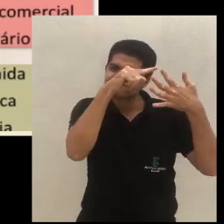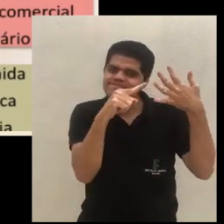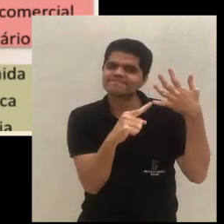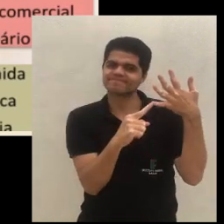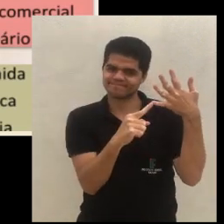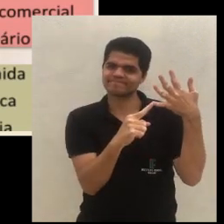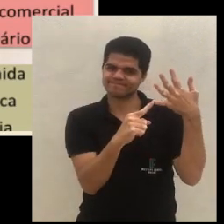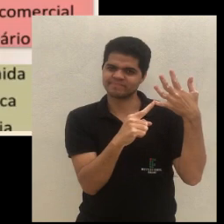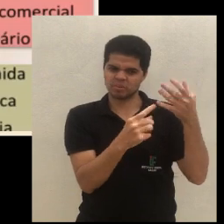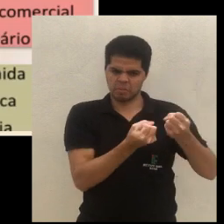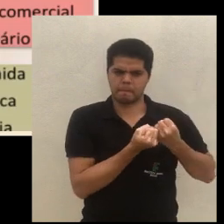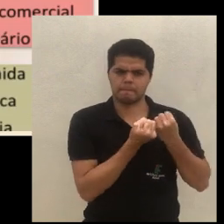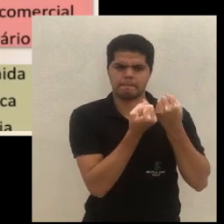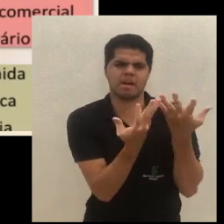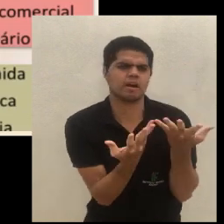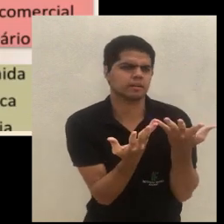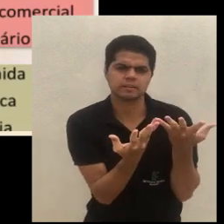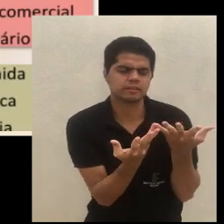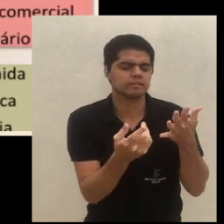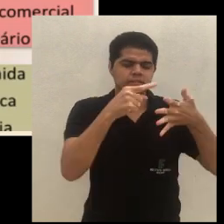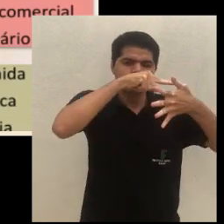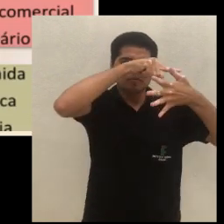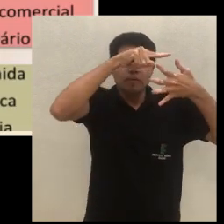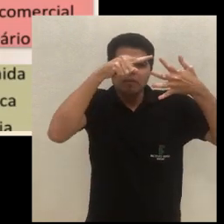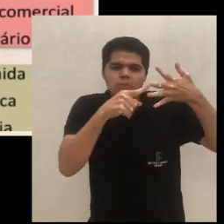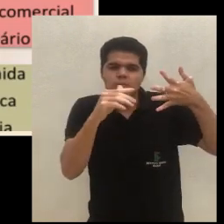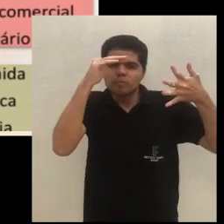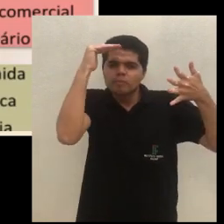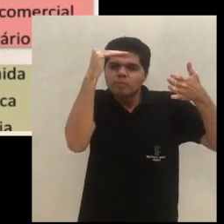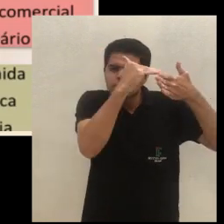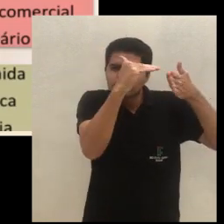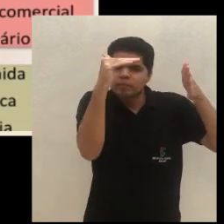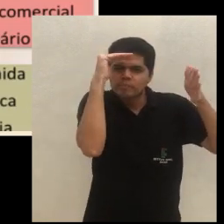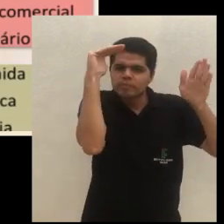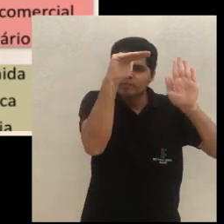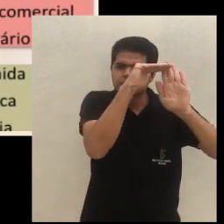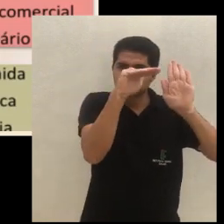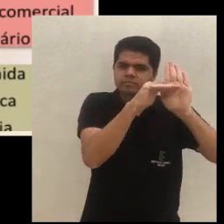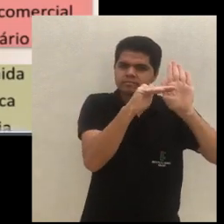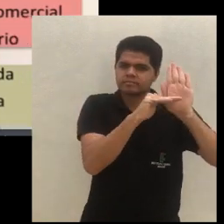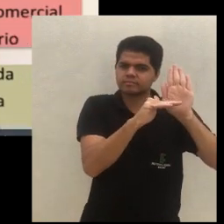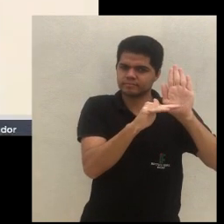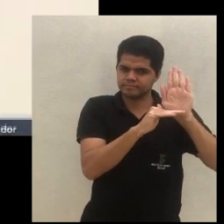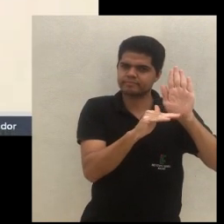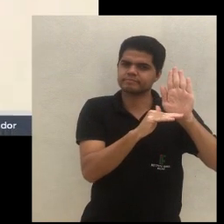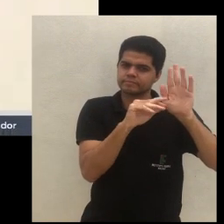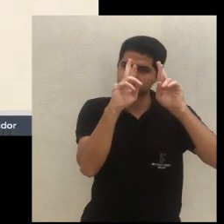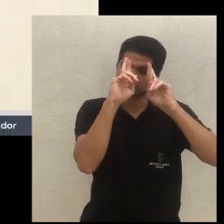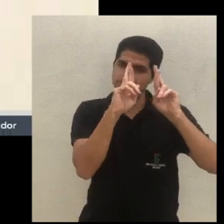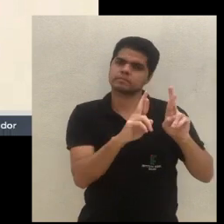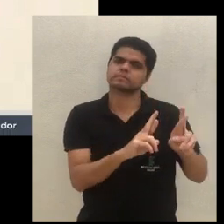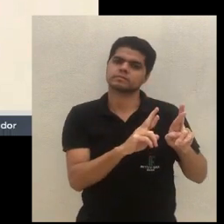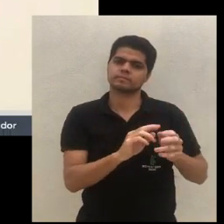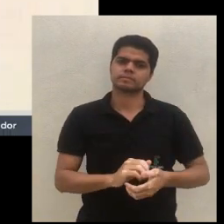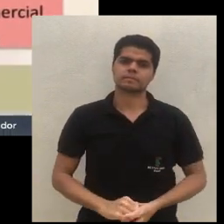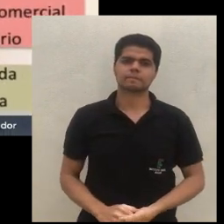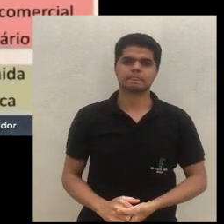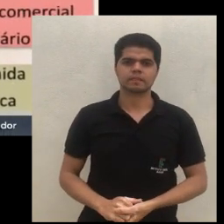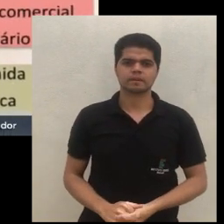gente não vai ter receita pronta, a gente vai ter princípios. E esses princípios que devem ser respeitados.